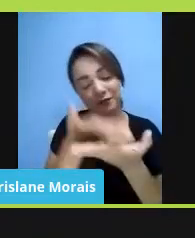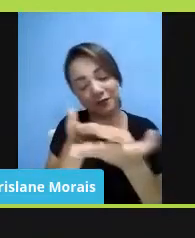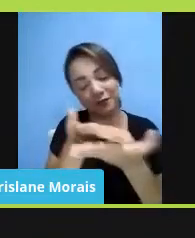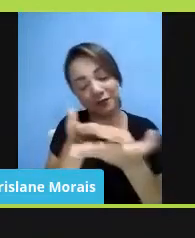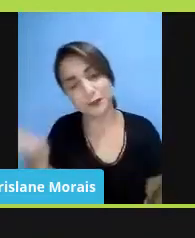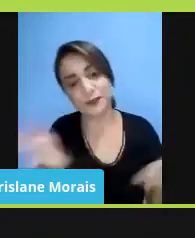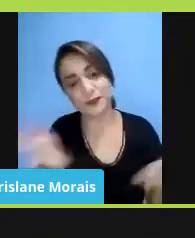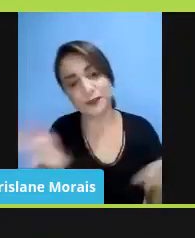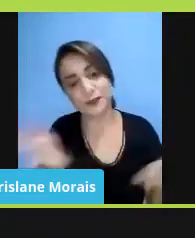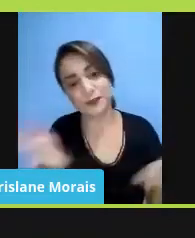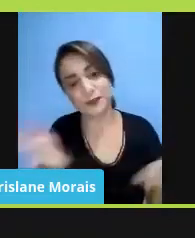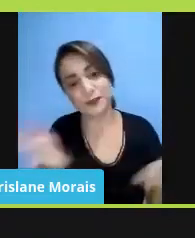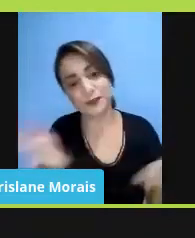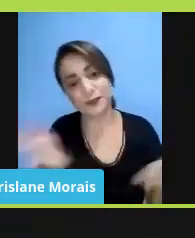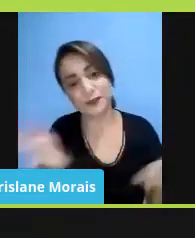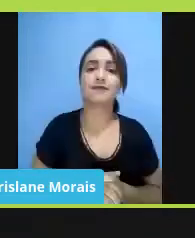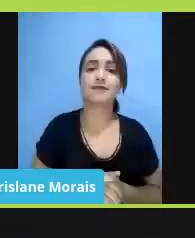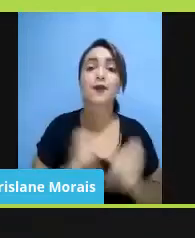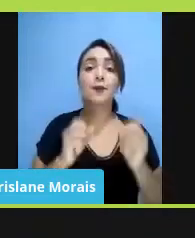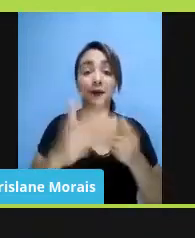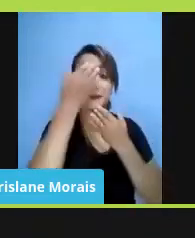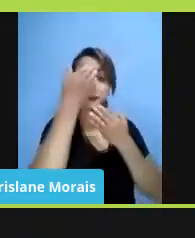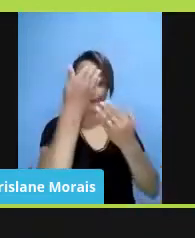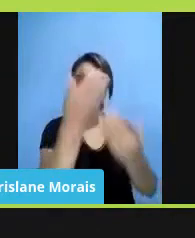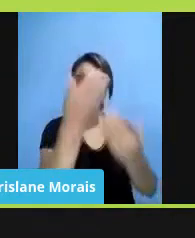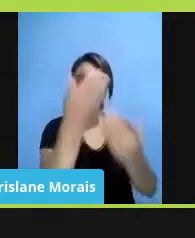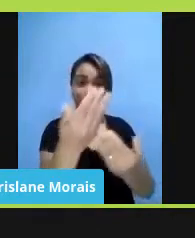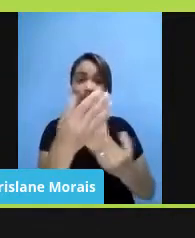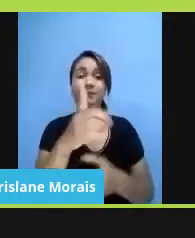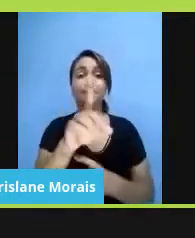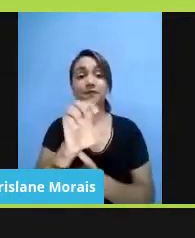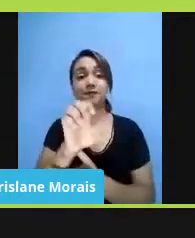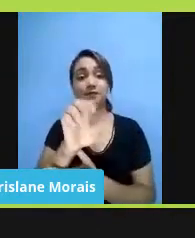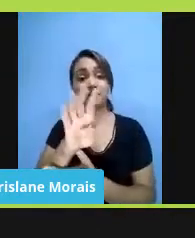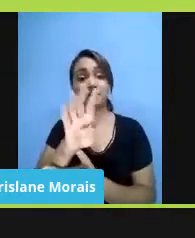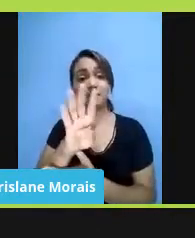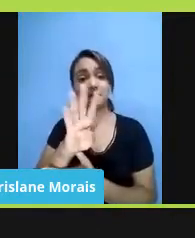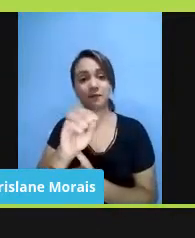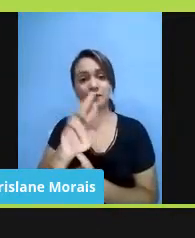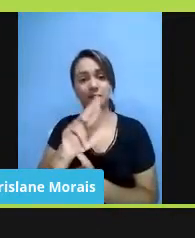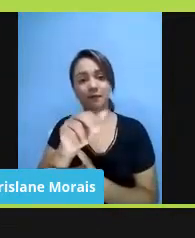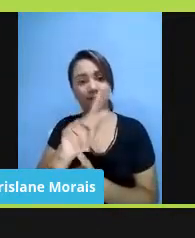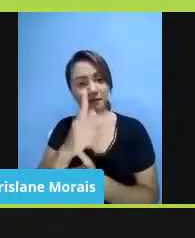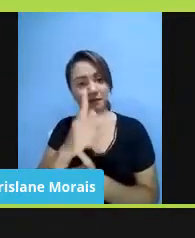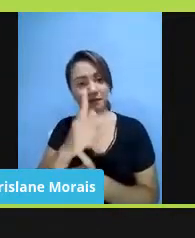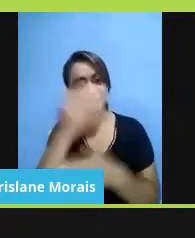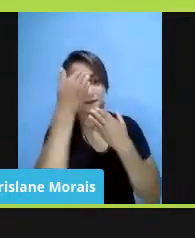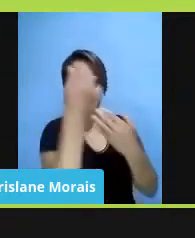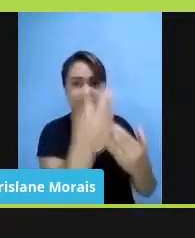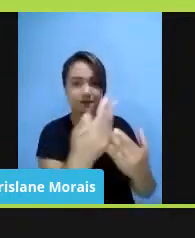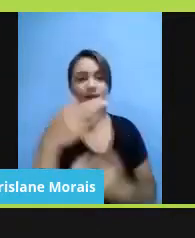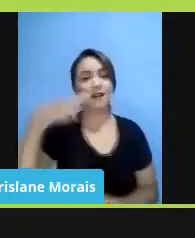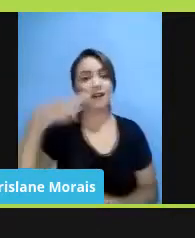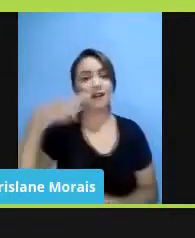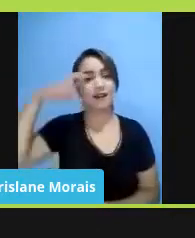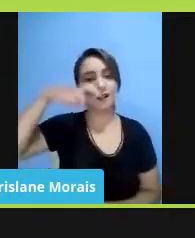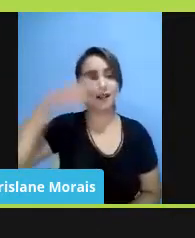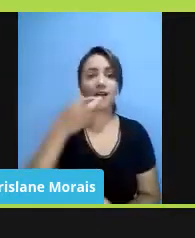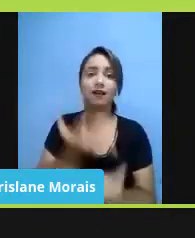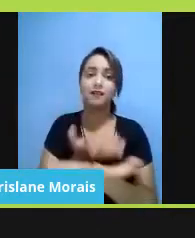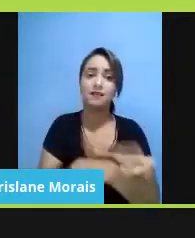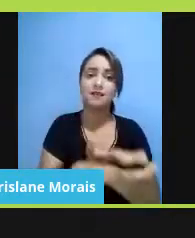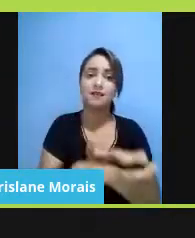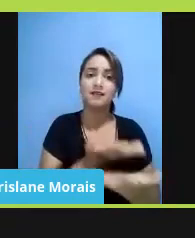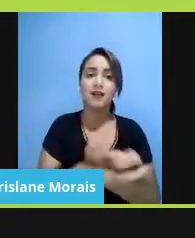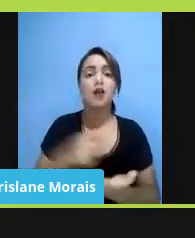Beleza. Muito obrigado, Débora, mais uma vez por ter participado aqui dessa nossa live, dessa nossa aula. Essa é uma forma que a gente tenta